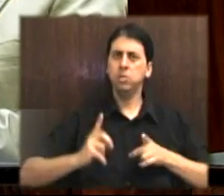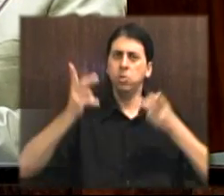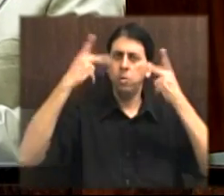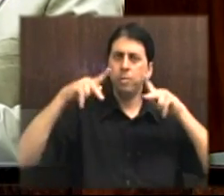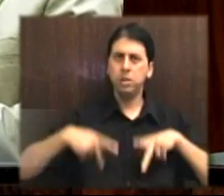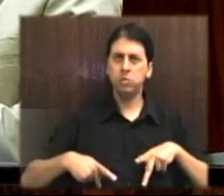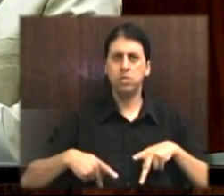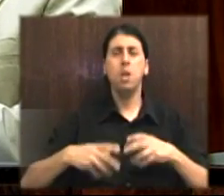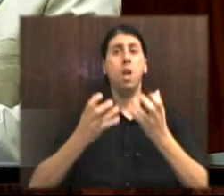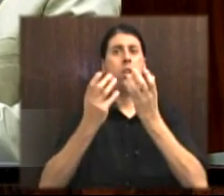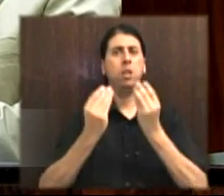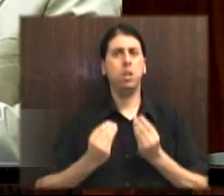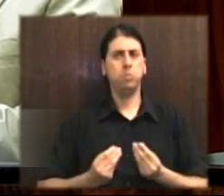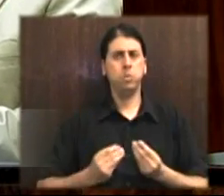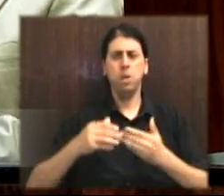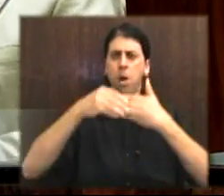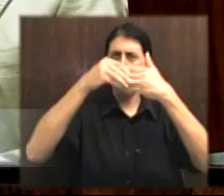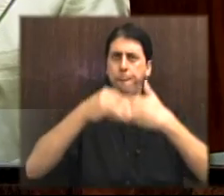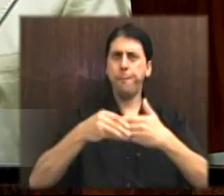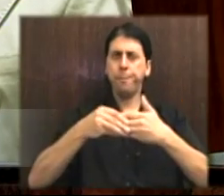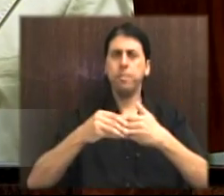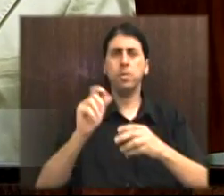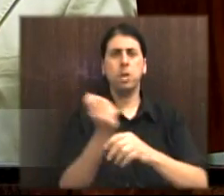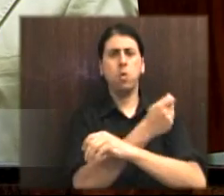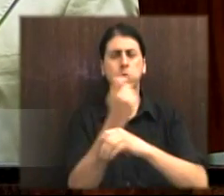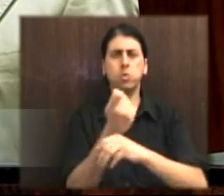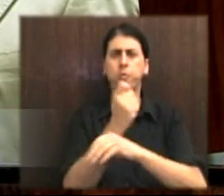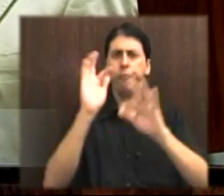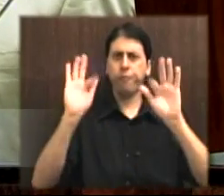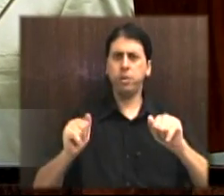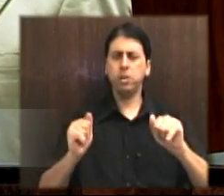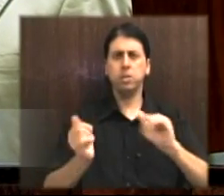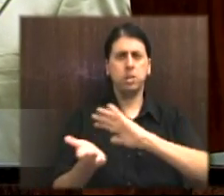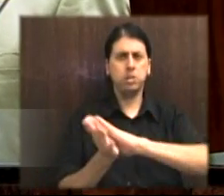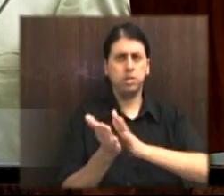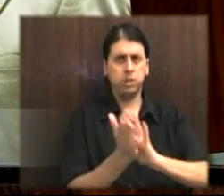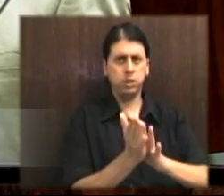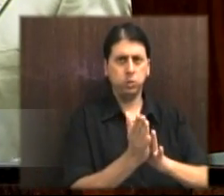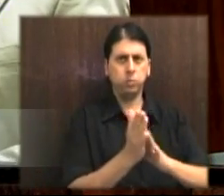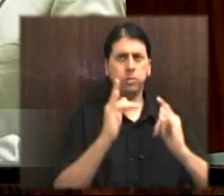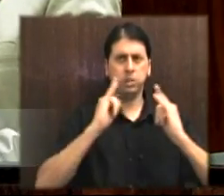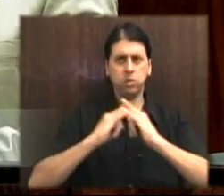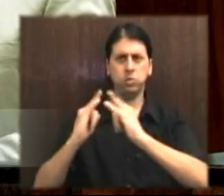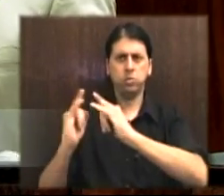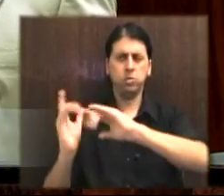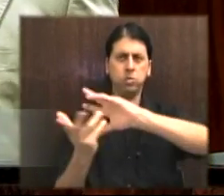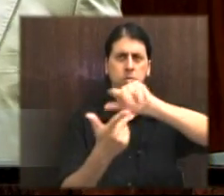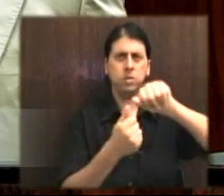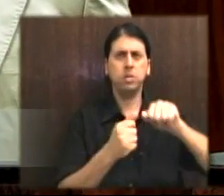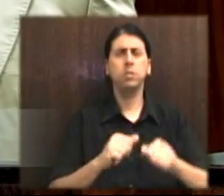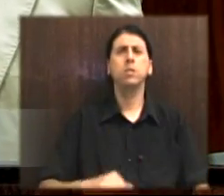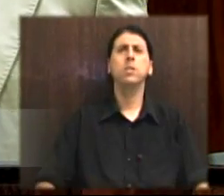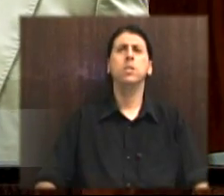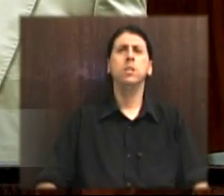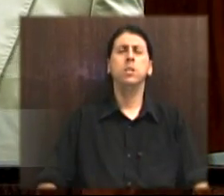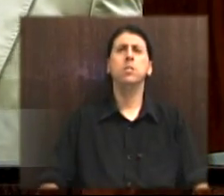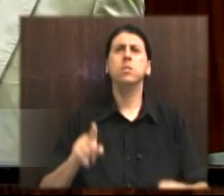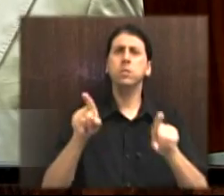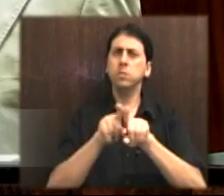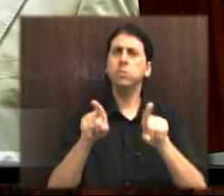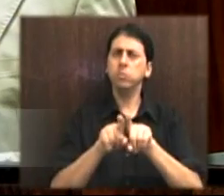aderimos ao Pacto Gaúcho pelo fim do racismo institucional. Com isso,